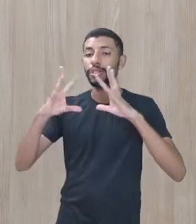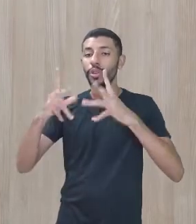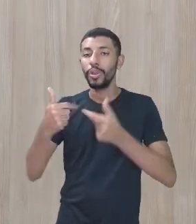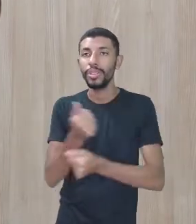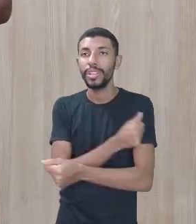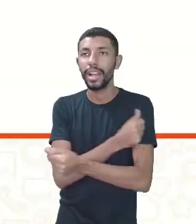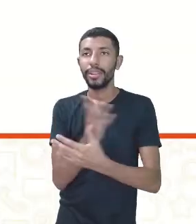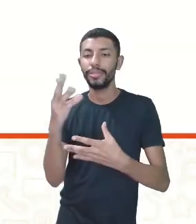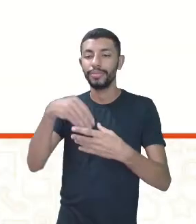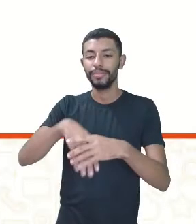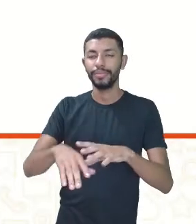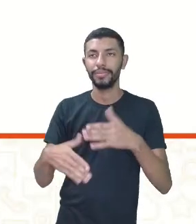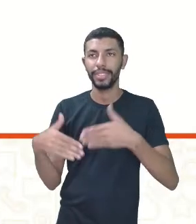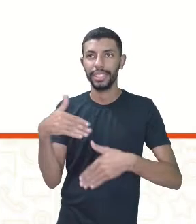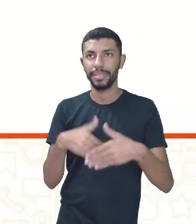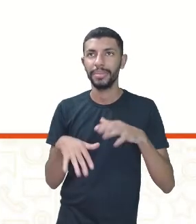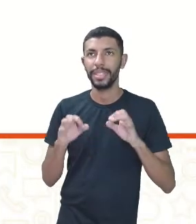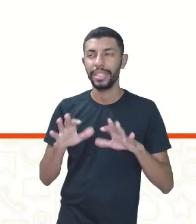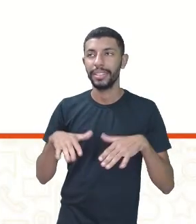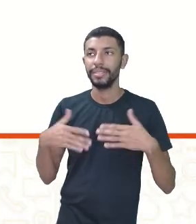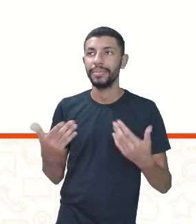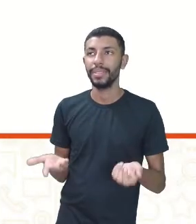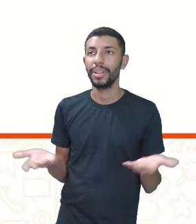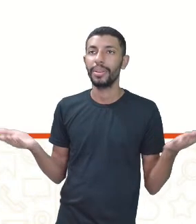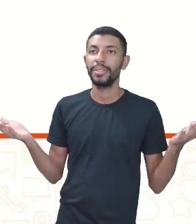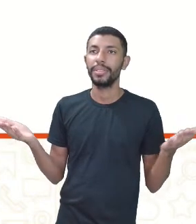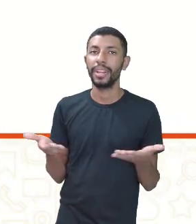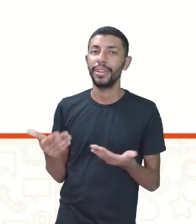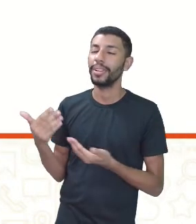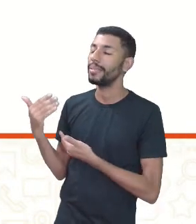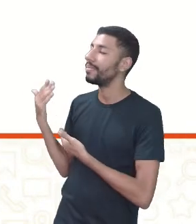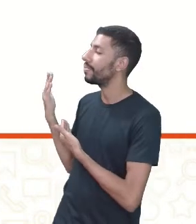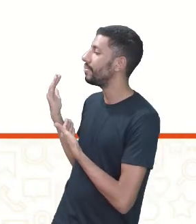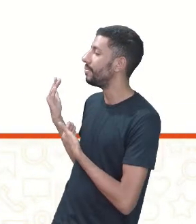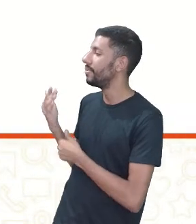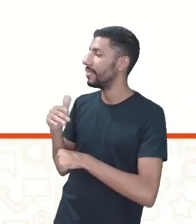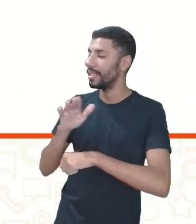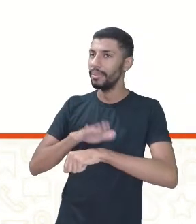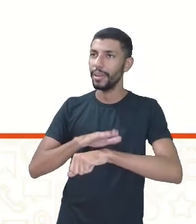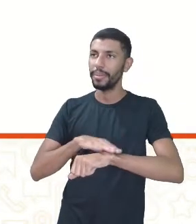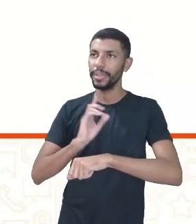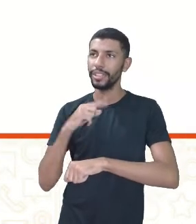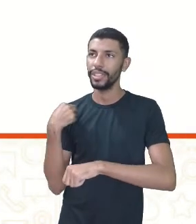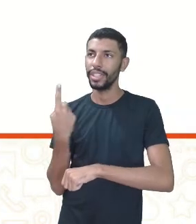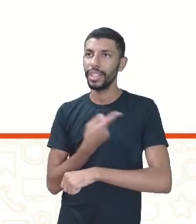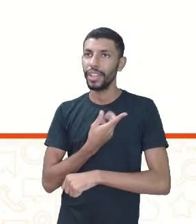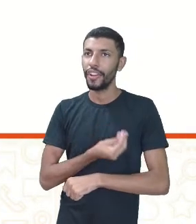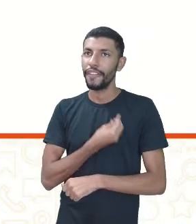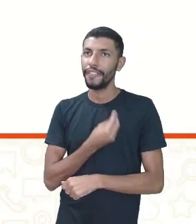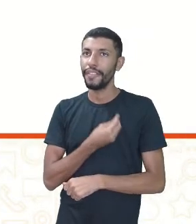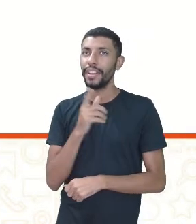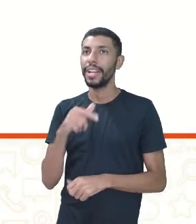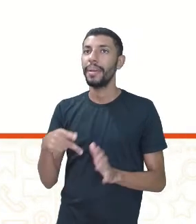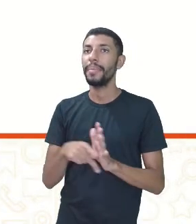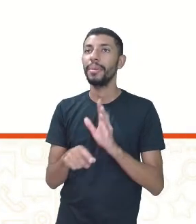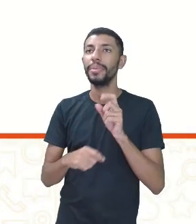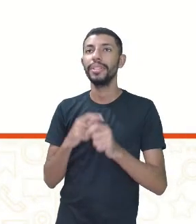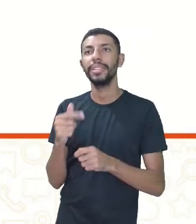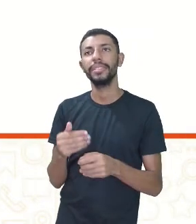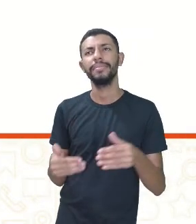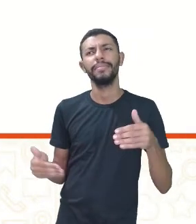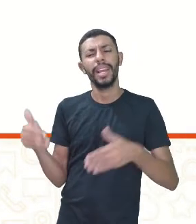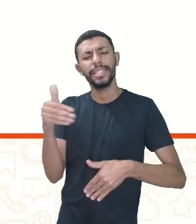fora. Então, nesse momento que estamos vivendo, é tempo de fazer parte da vida